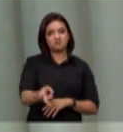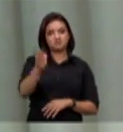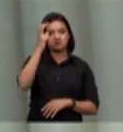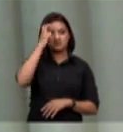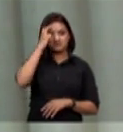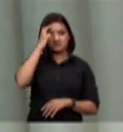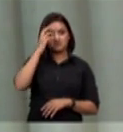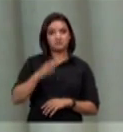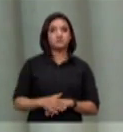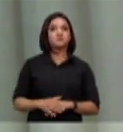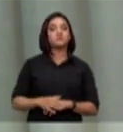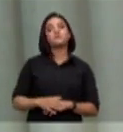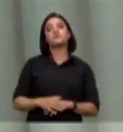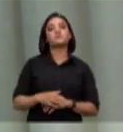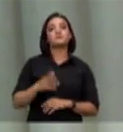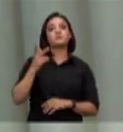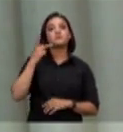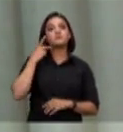Aras me escolheu para